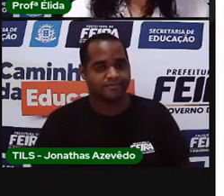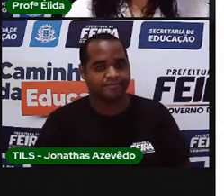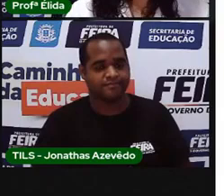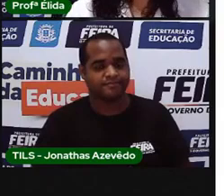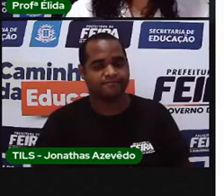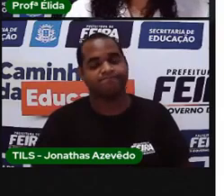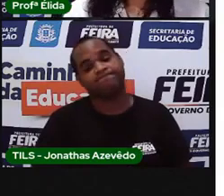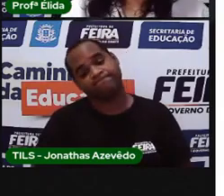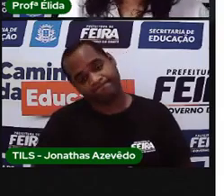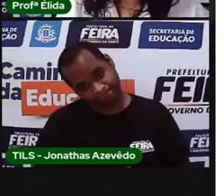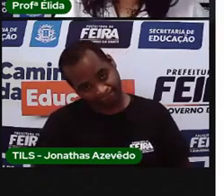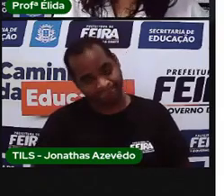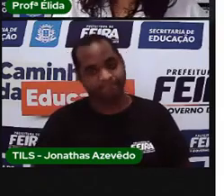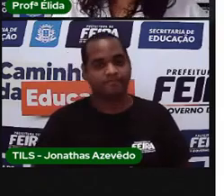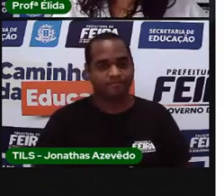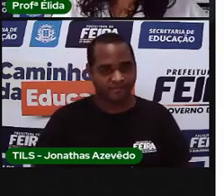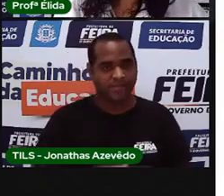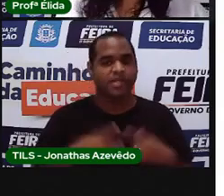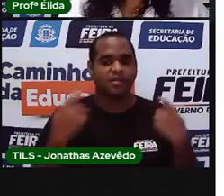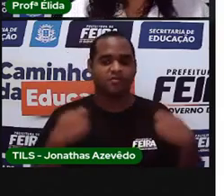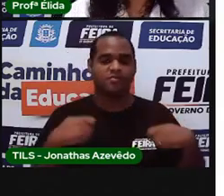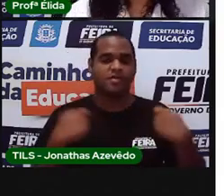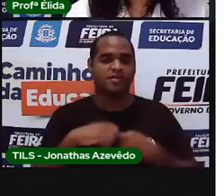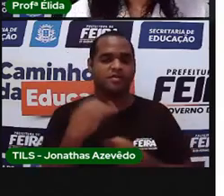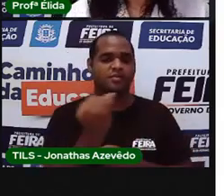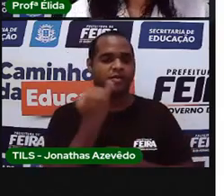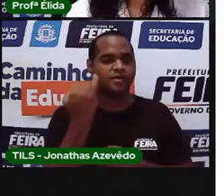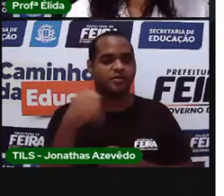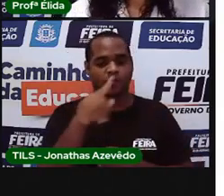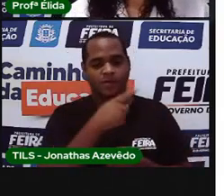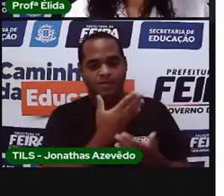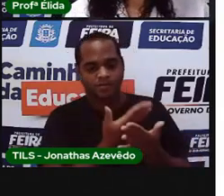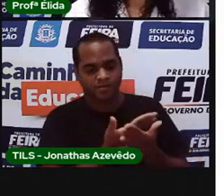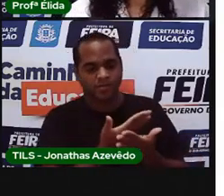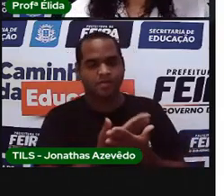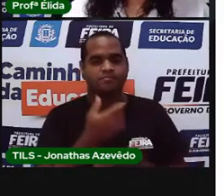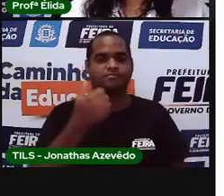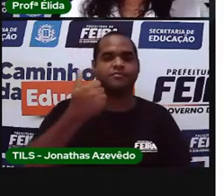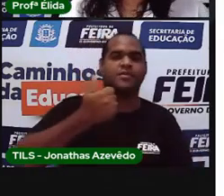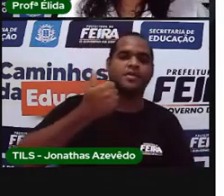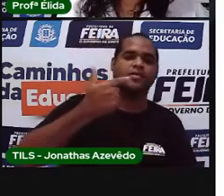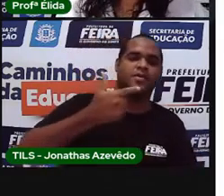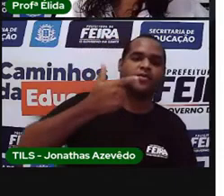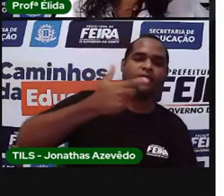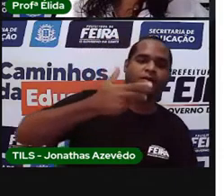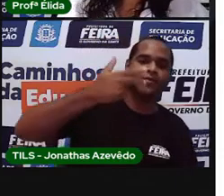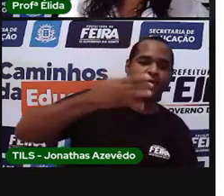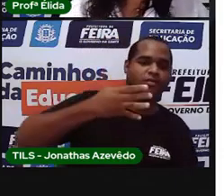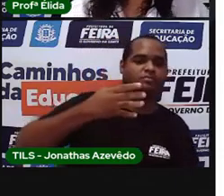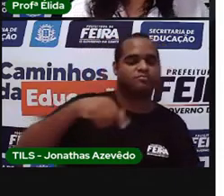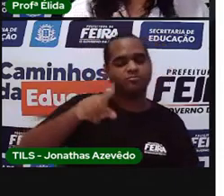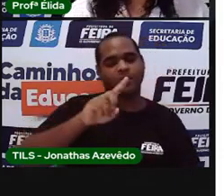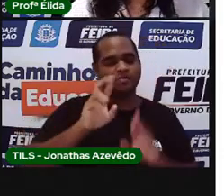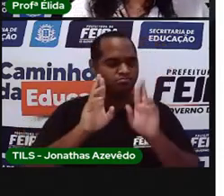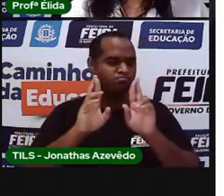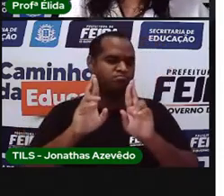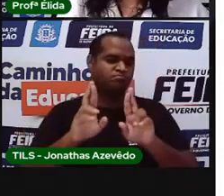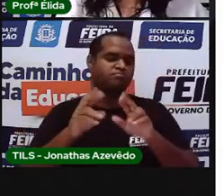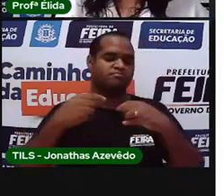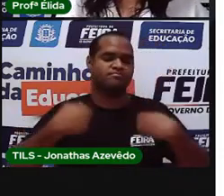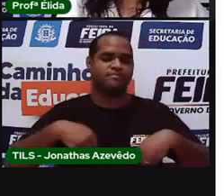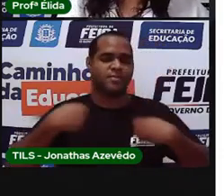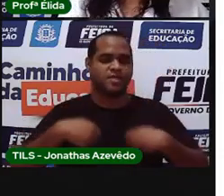Por isso que nós precisamos estudar os números ordinais para respeitar a